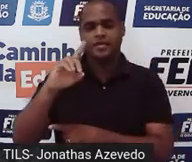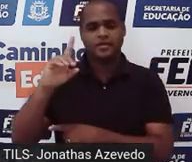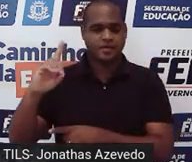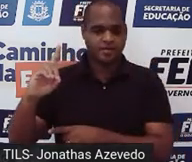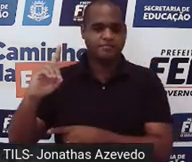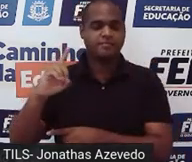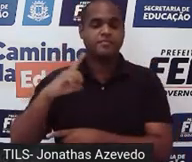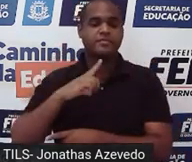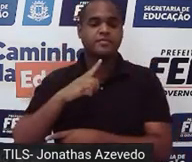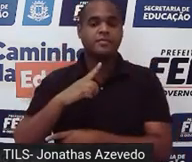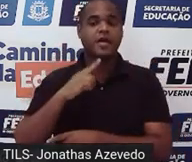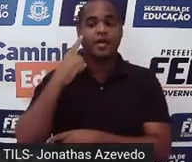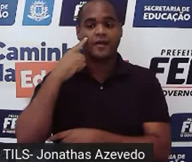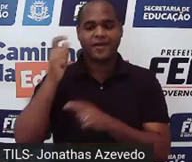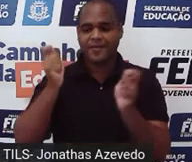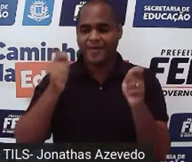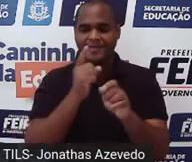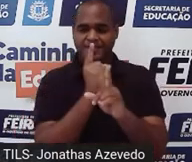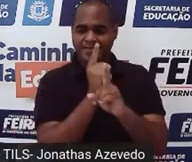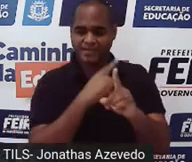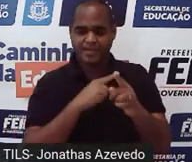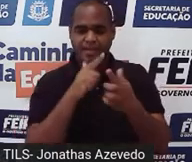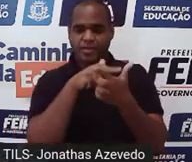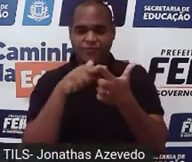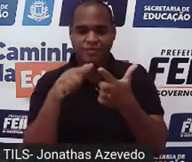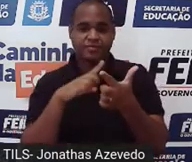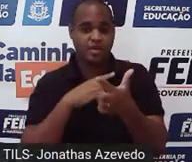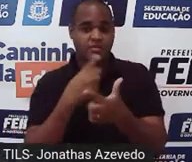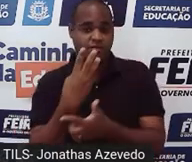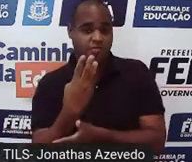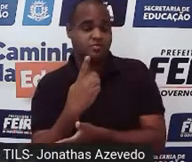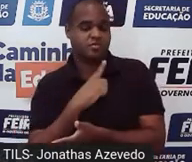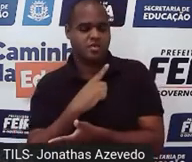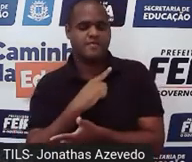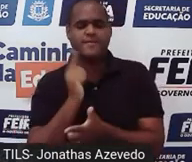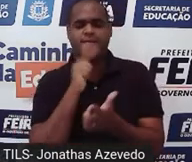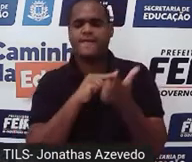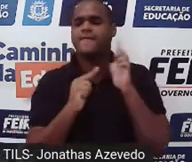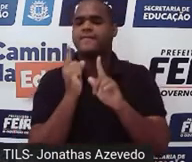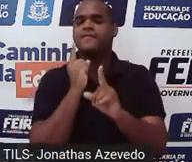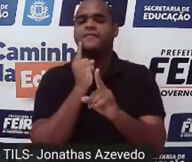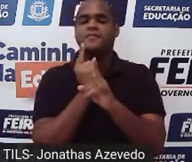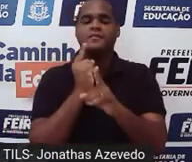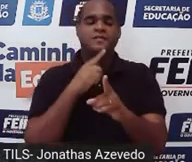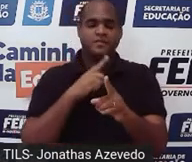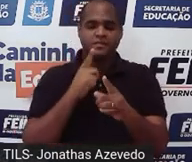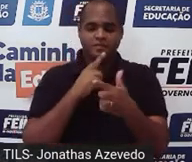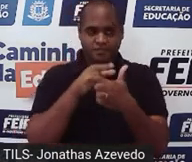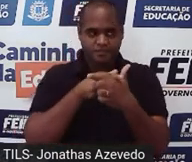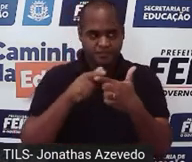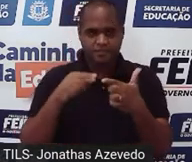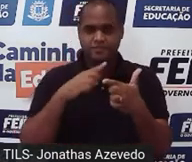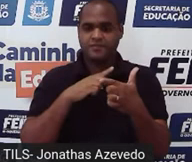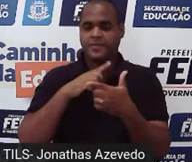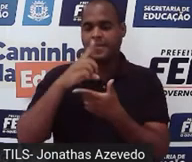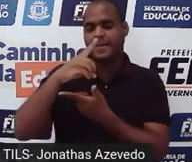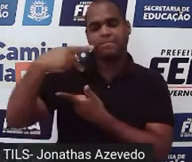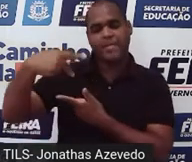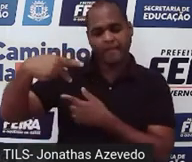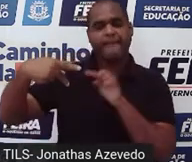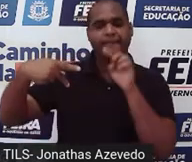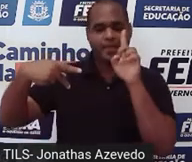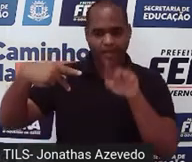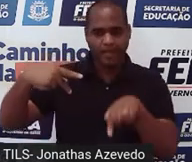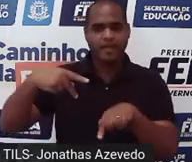1 em cima na fração, divide pelo número 3 embaixo. E quando a gente fizer essa divisão, a gente vai encontrar essa dízima periódica.